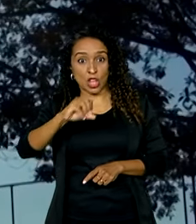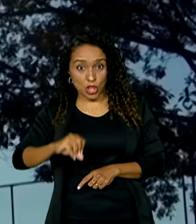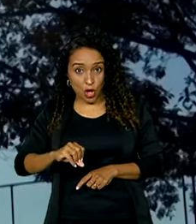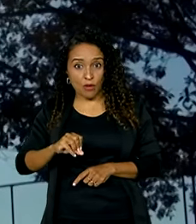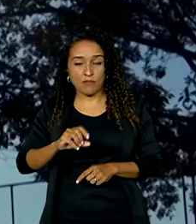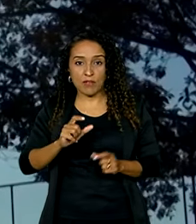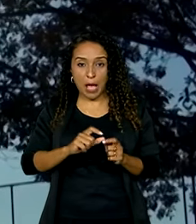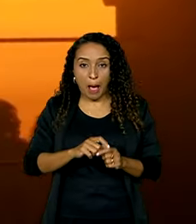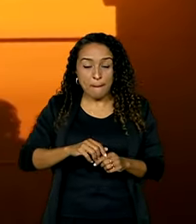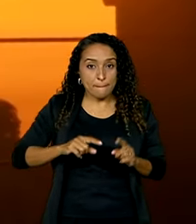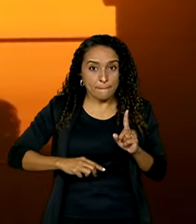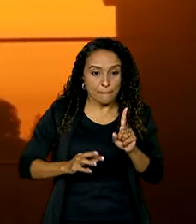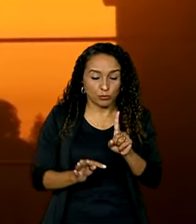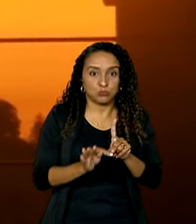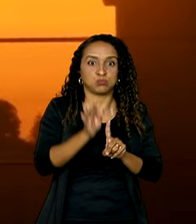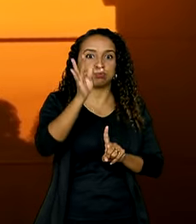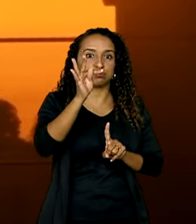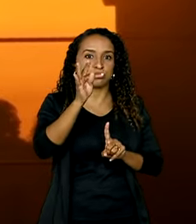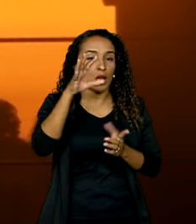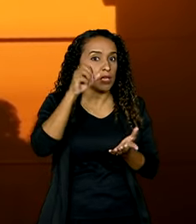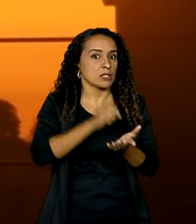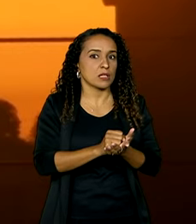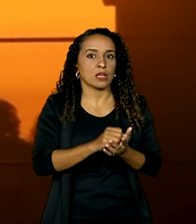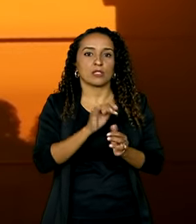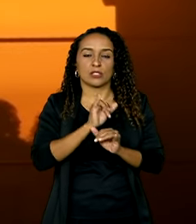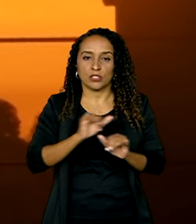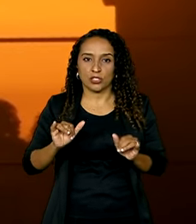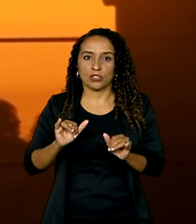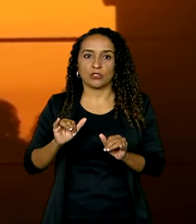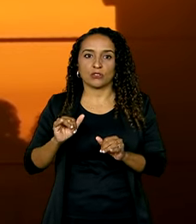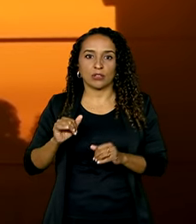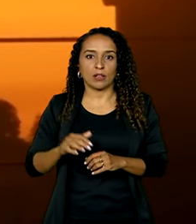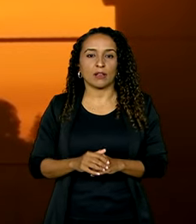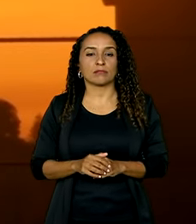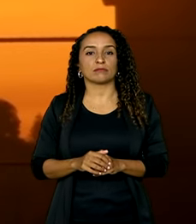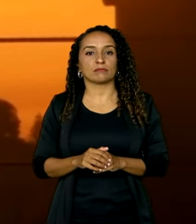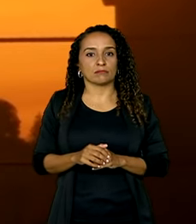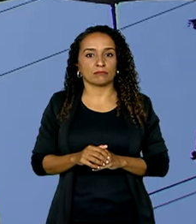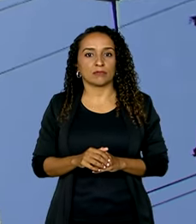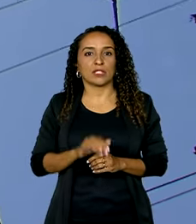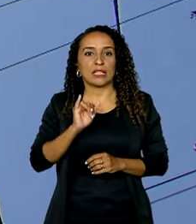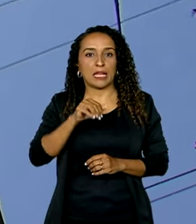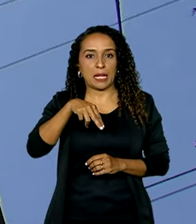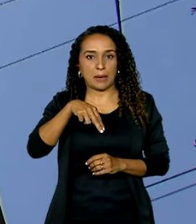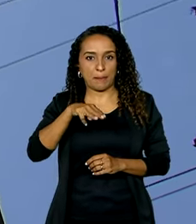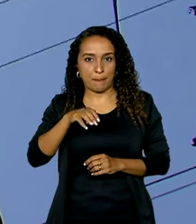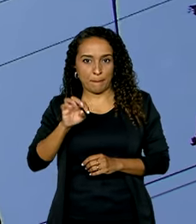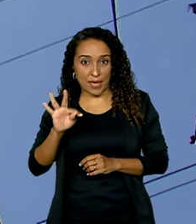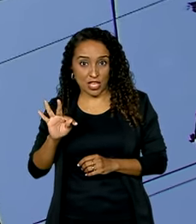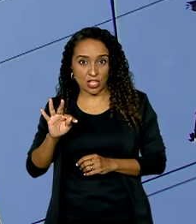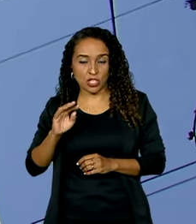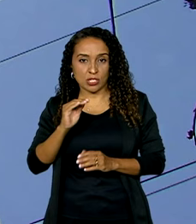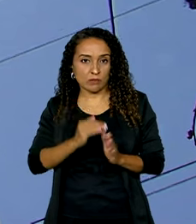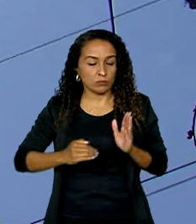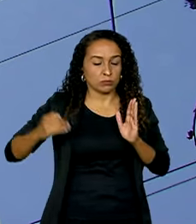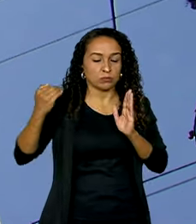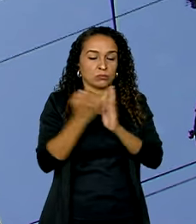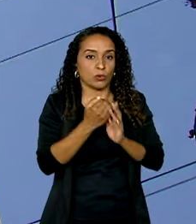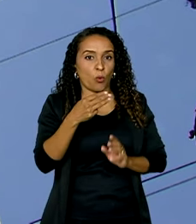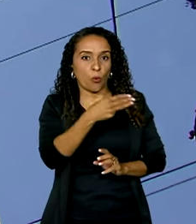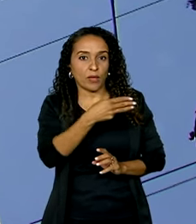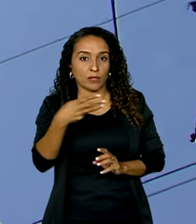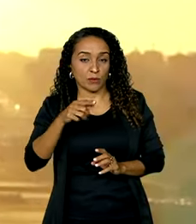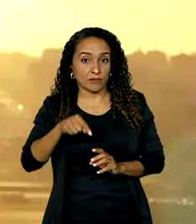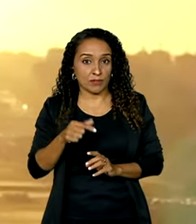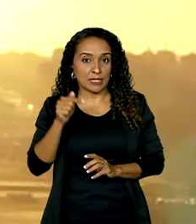sendo a maior temperatura já registrada nas estações meteorológicas do Inmet, superando os 44